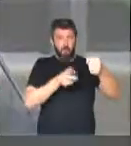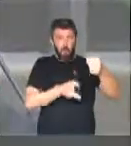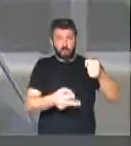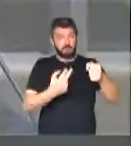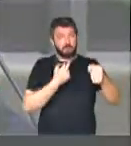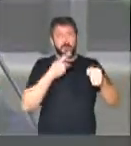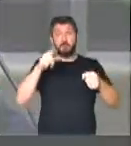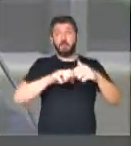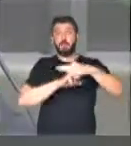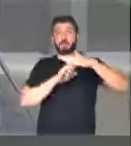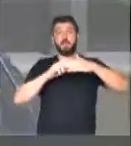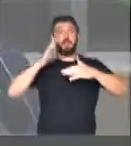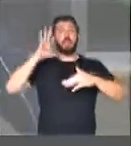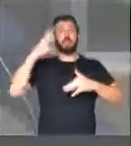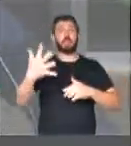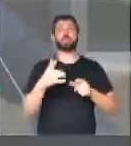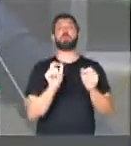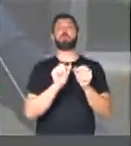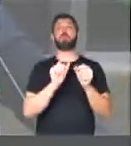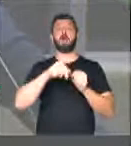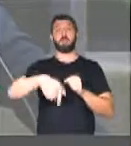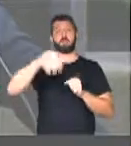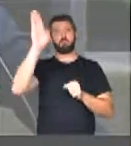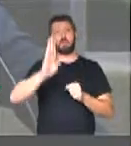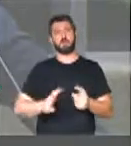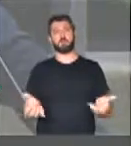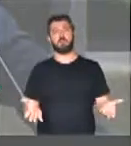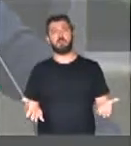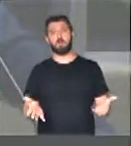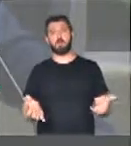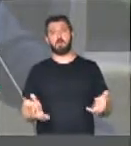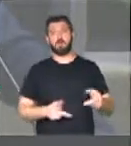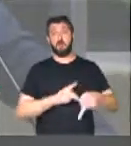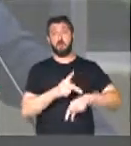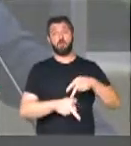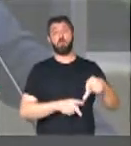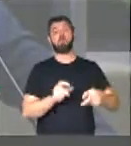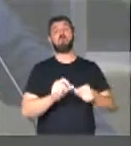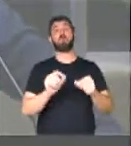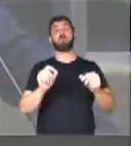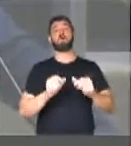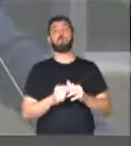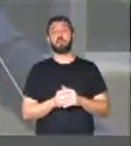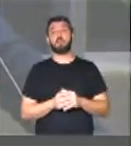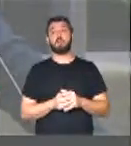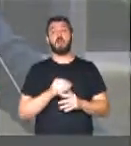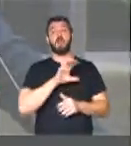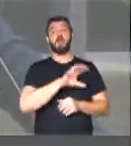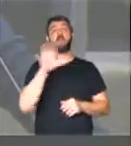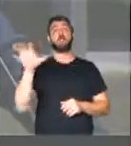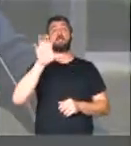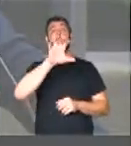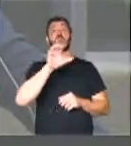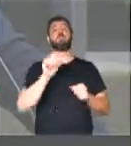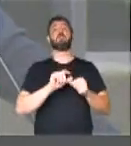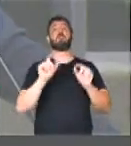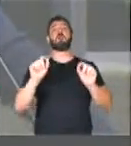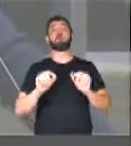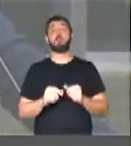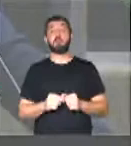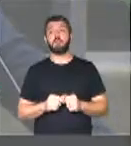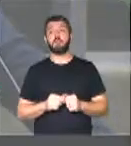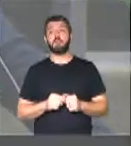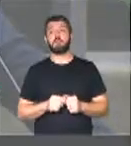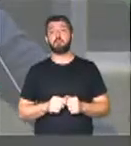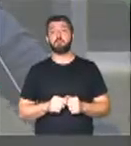as empresas determinando o que deve ser feito no país e o povo brasileiro e as regiões, as